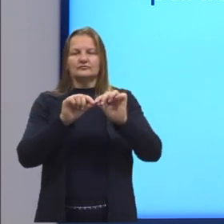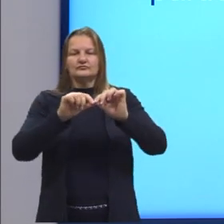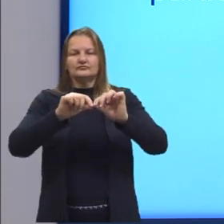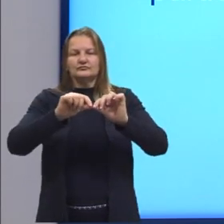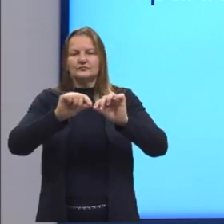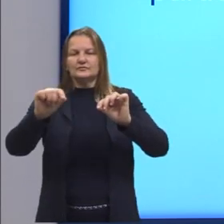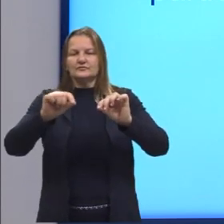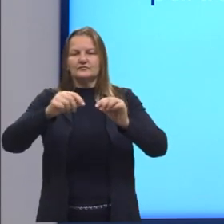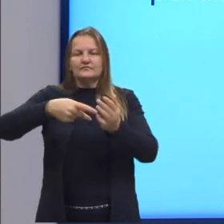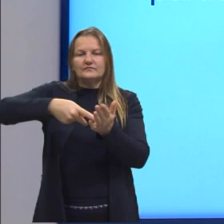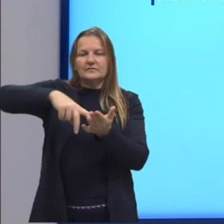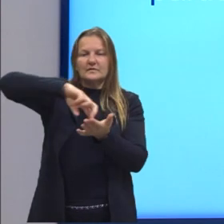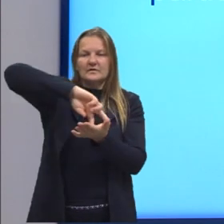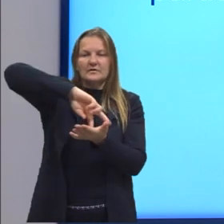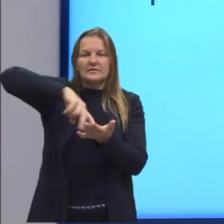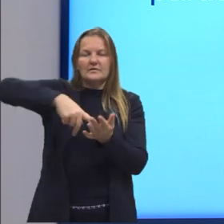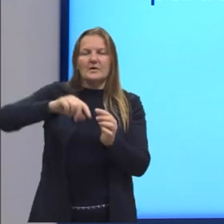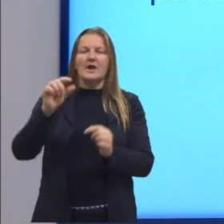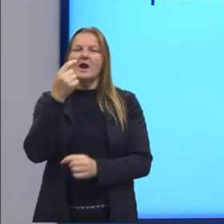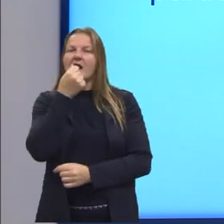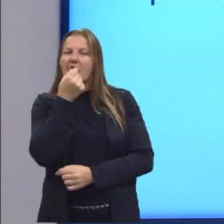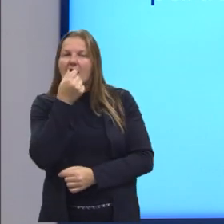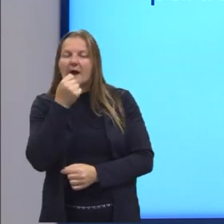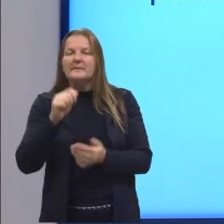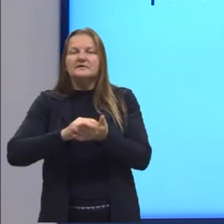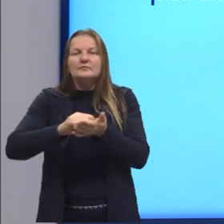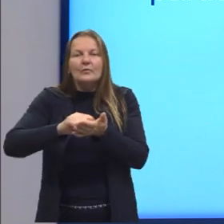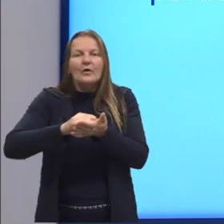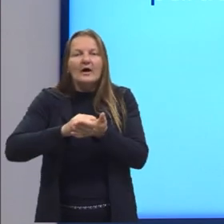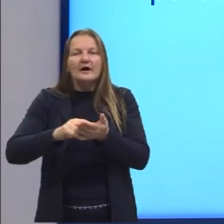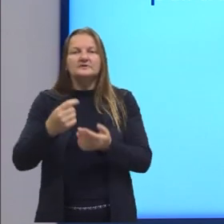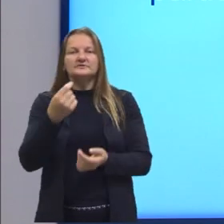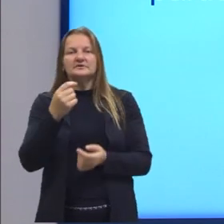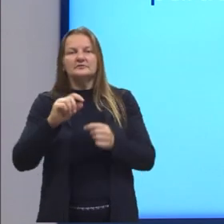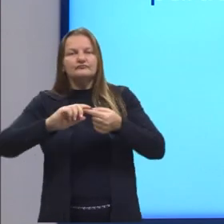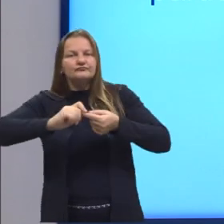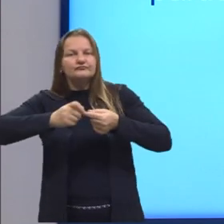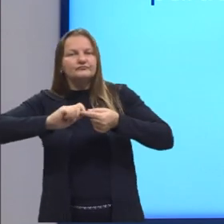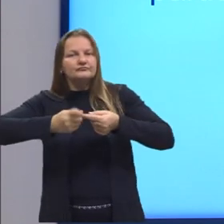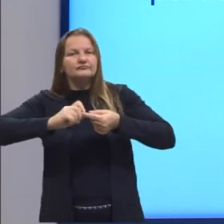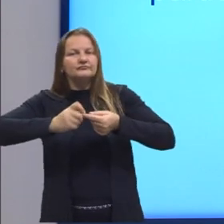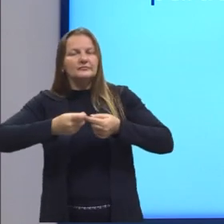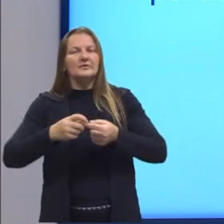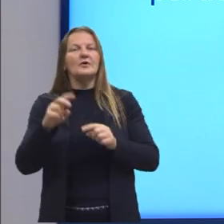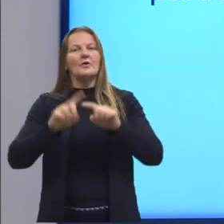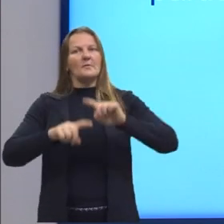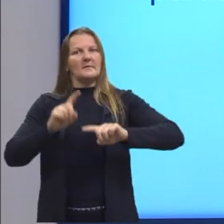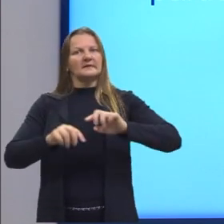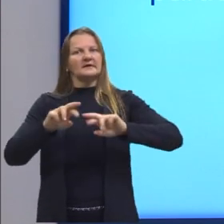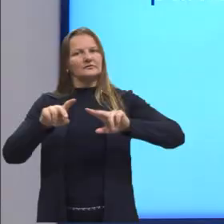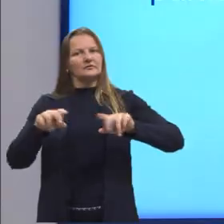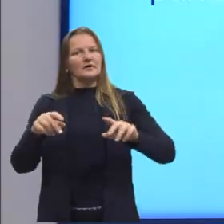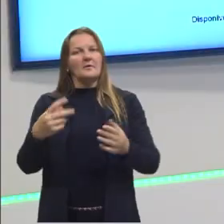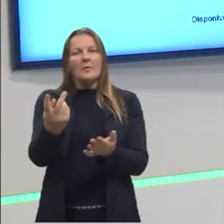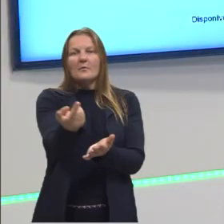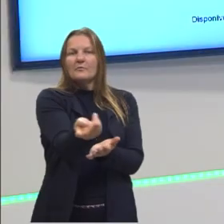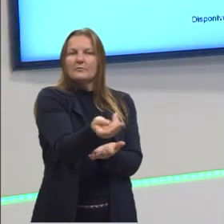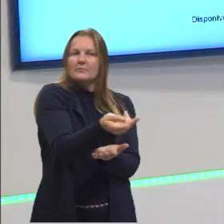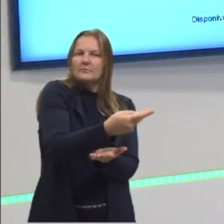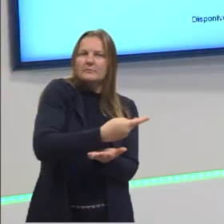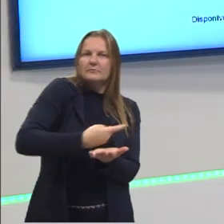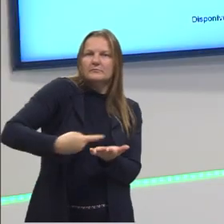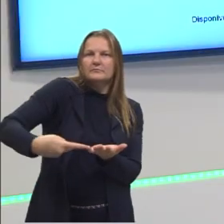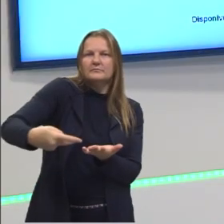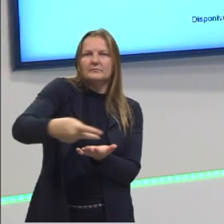transferidor, lápis, borracha, apontador, que são os instrumentos que a gente pode utilizar para